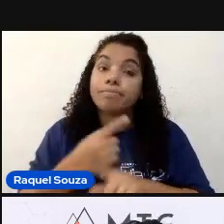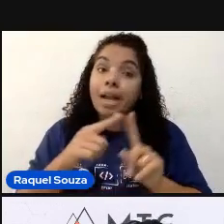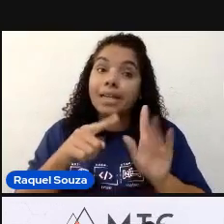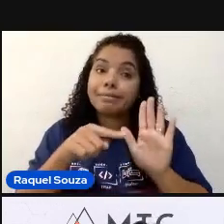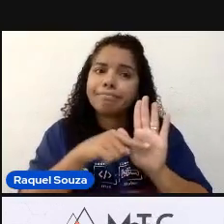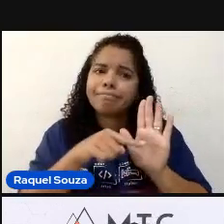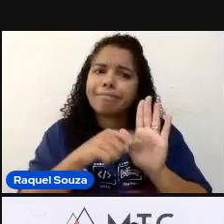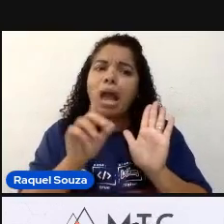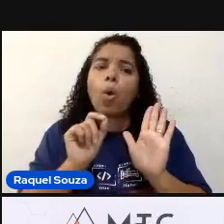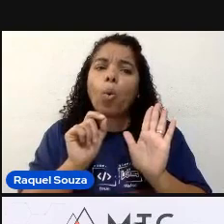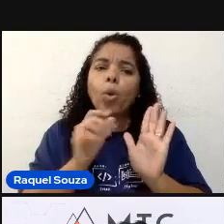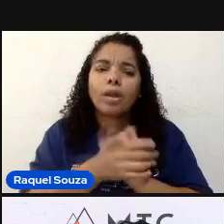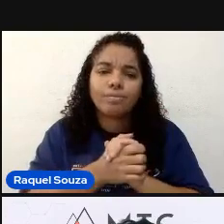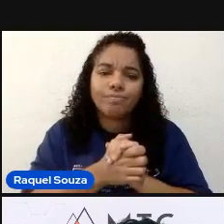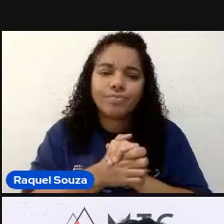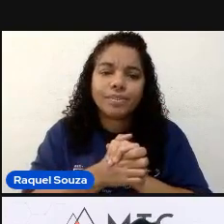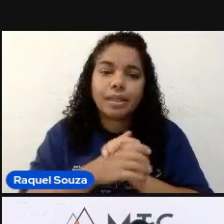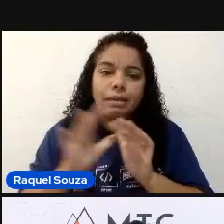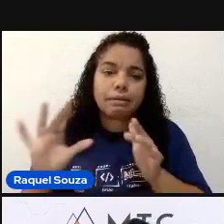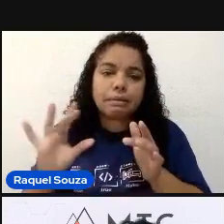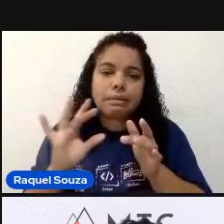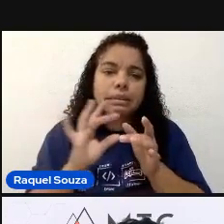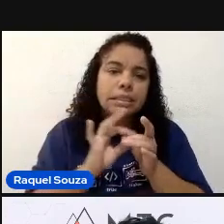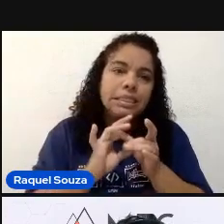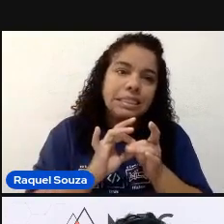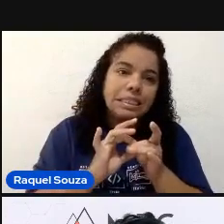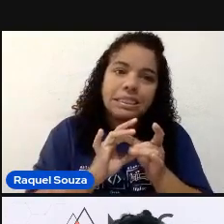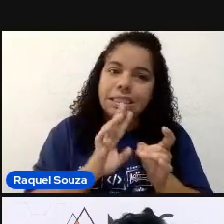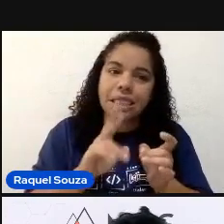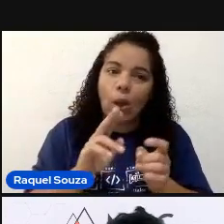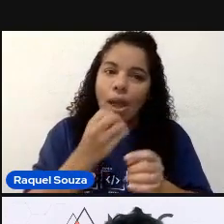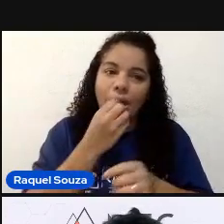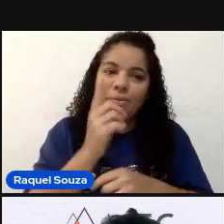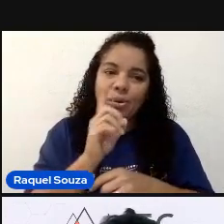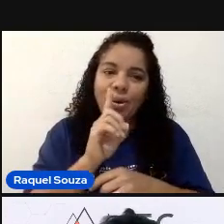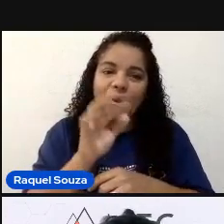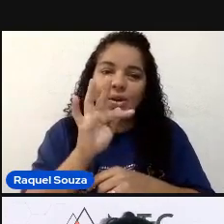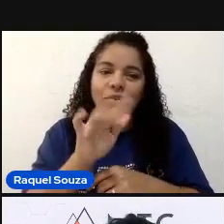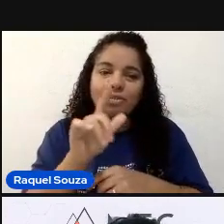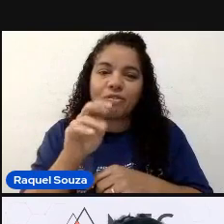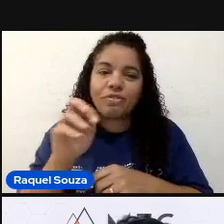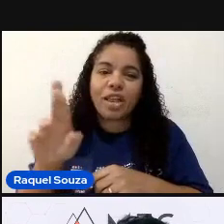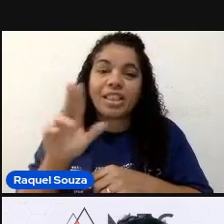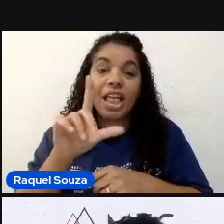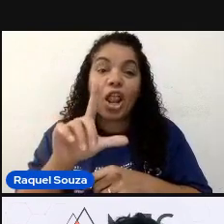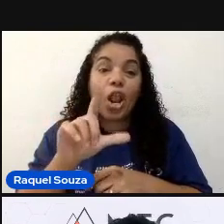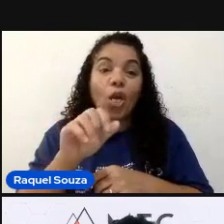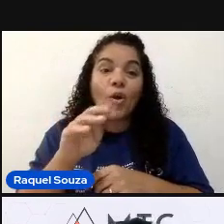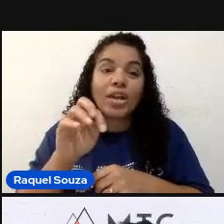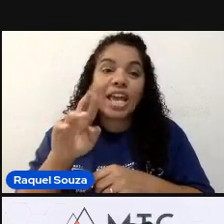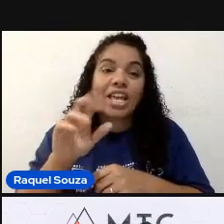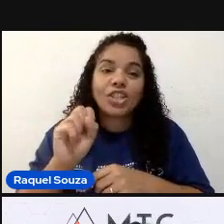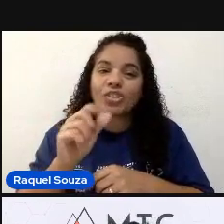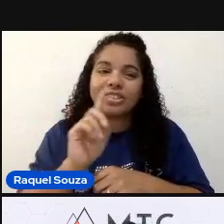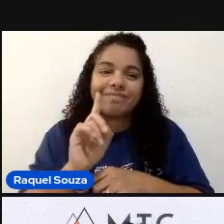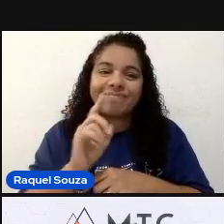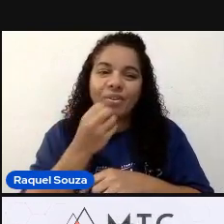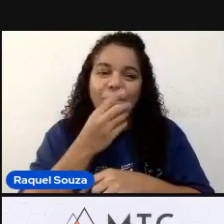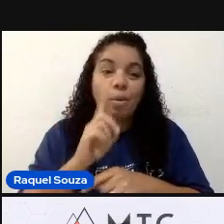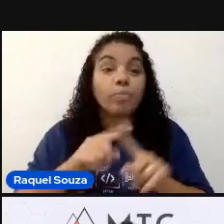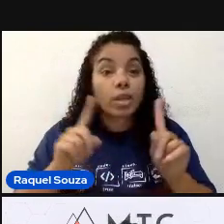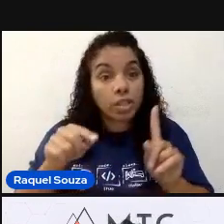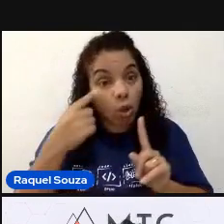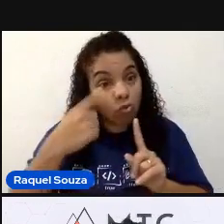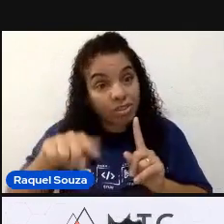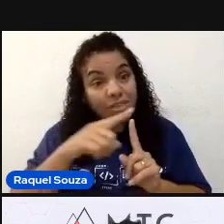negativo. Que é a integração não é boa com o Flutter. Com os locators do Flutter. Isso traz uma série de problemas. Você vai